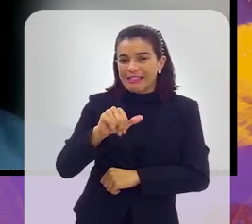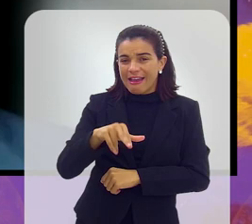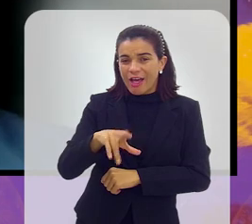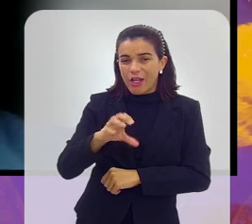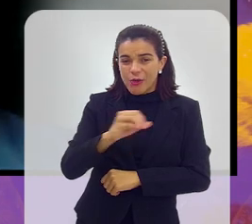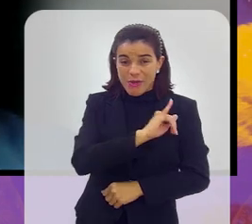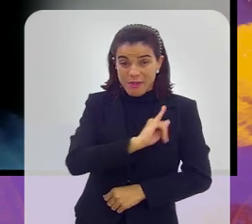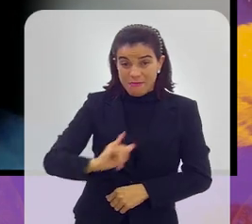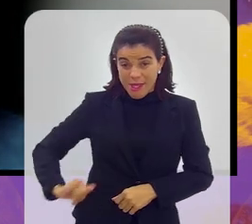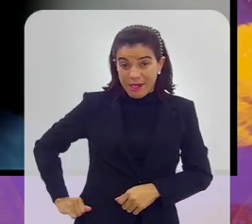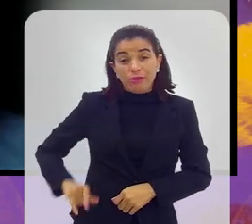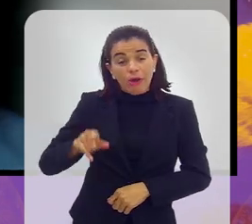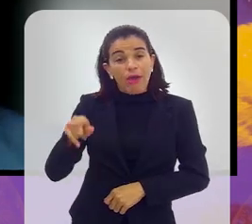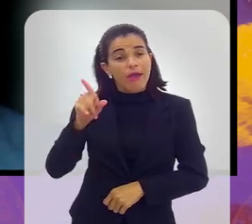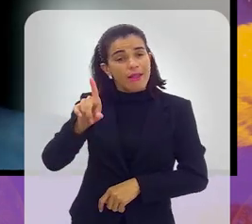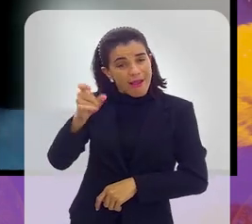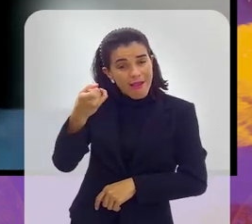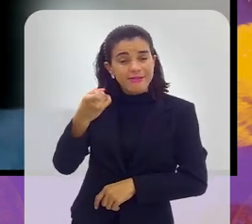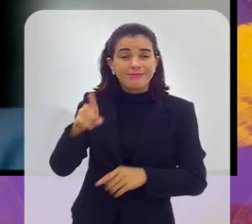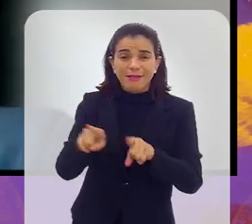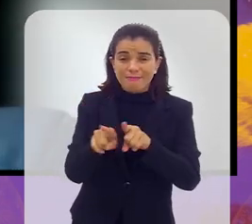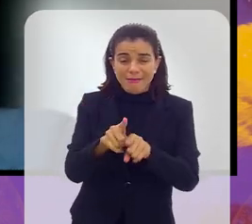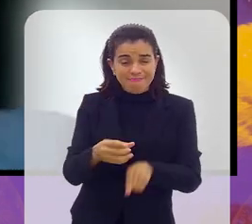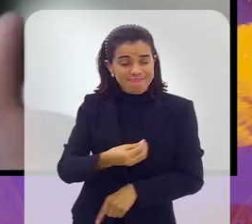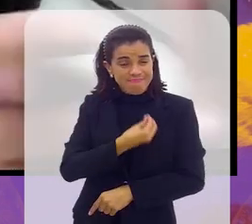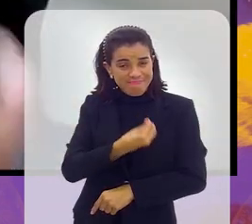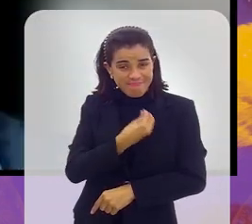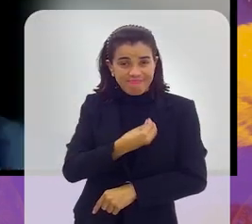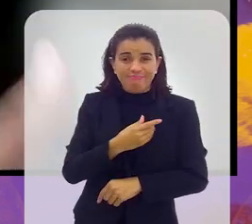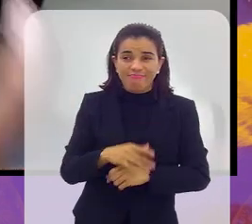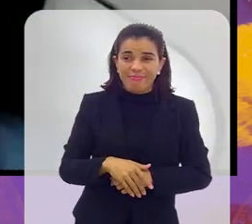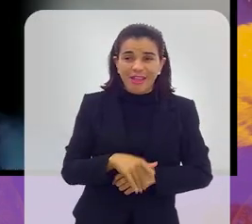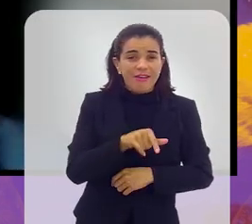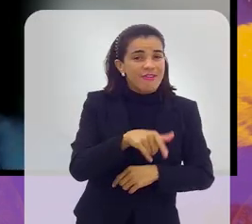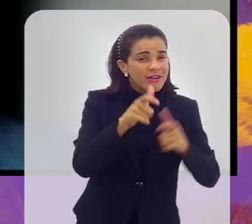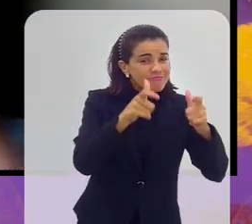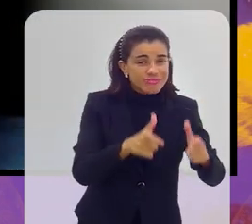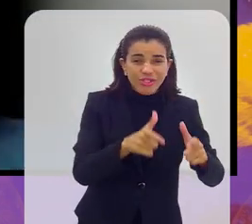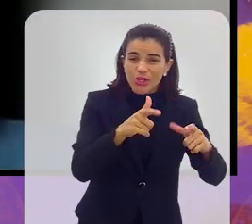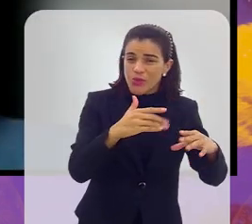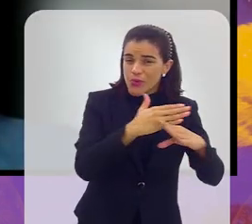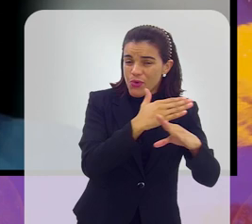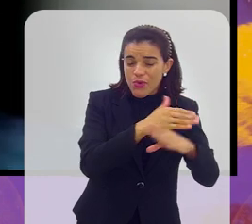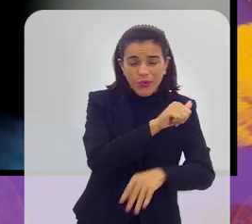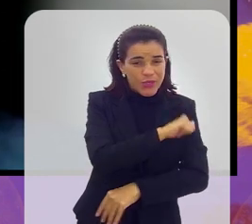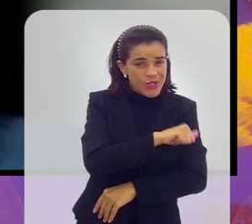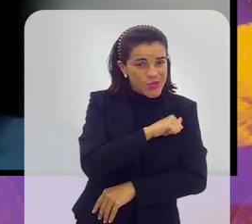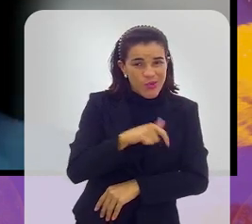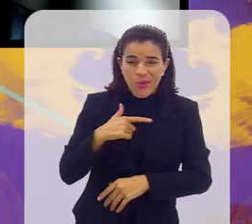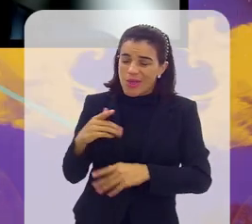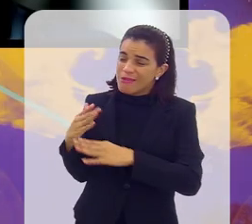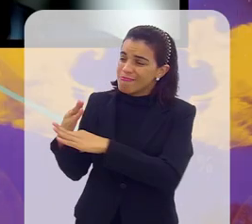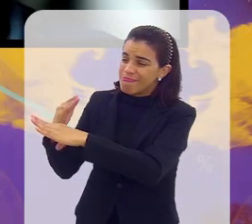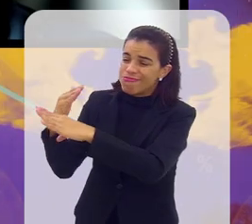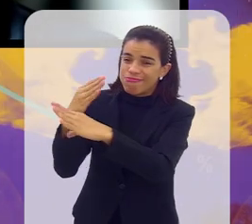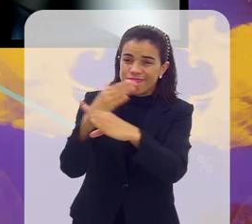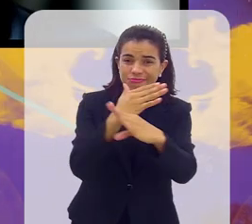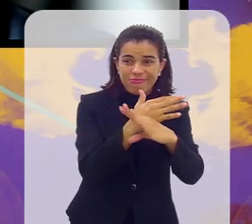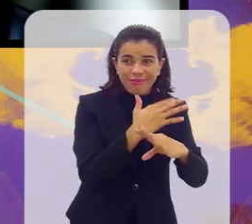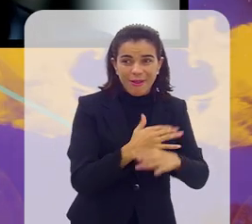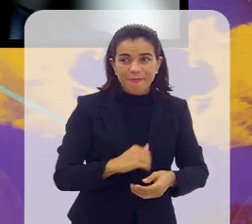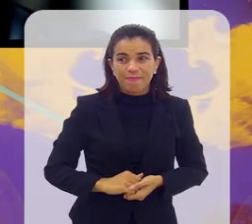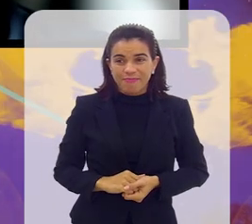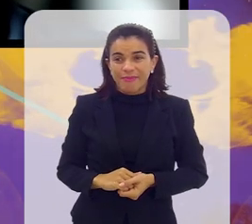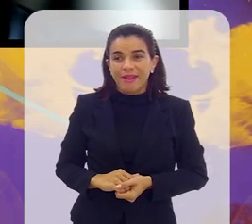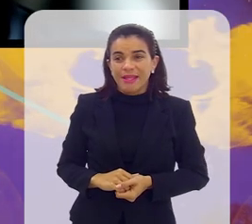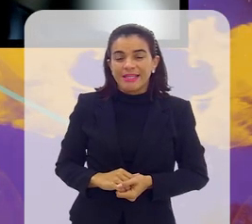eu acho que craque de fato a gente faz em casa, faz nas favelas, faz no Rio de Janeiro, faz em todos os lugares, só a gente tem que